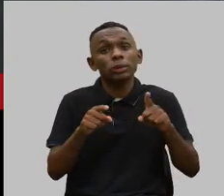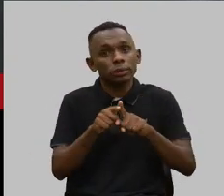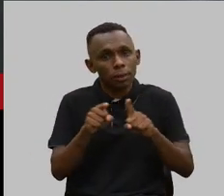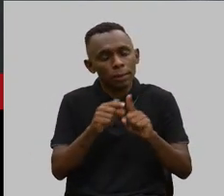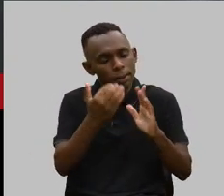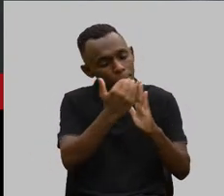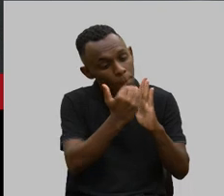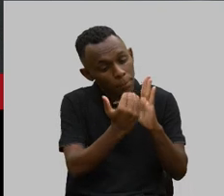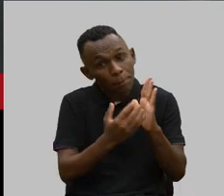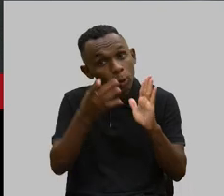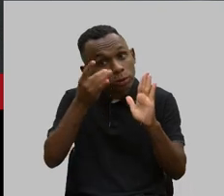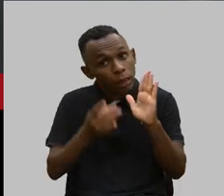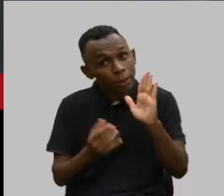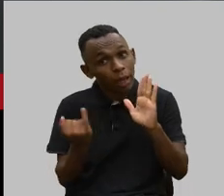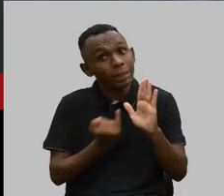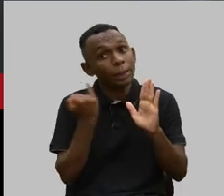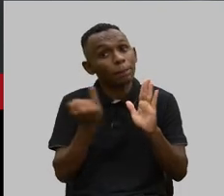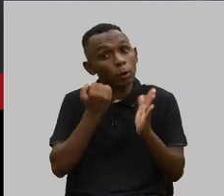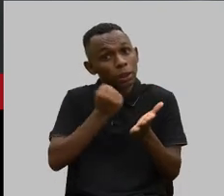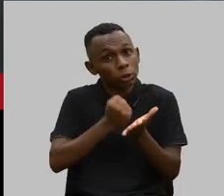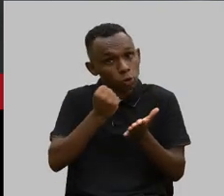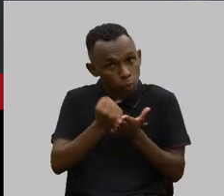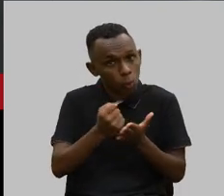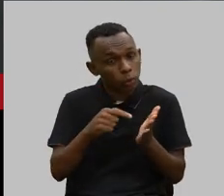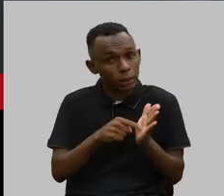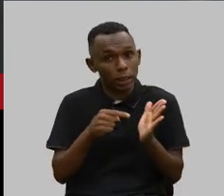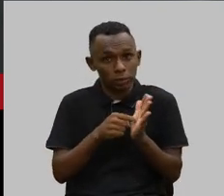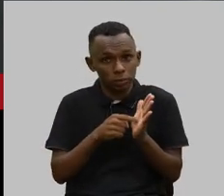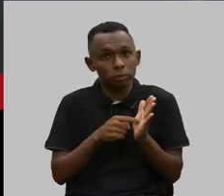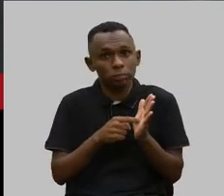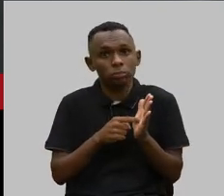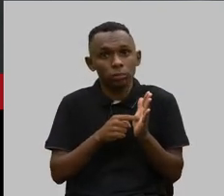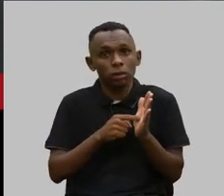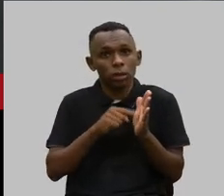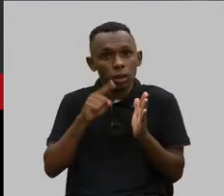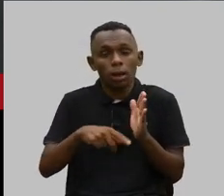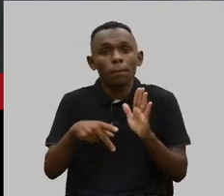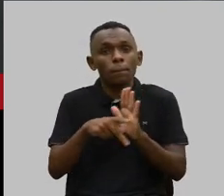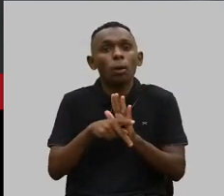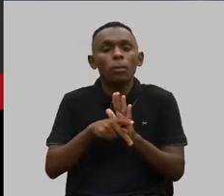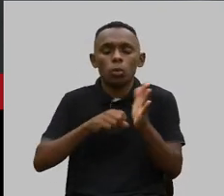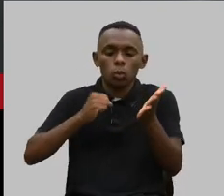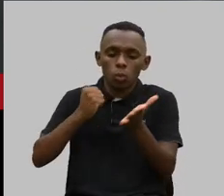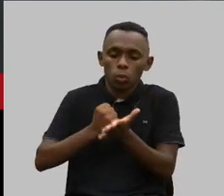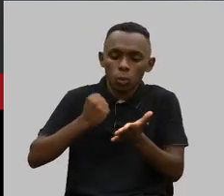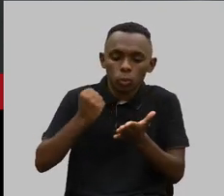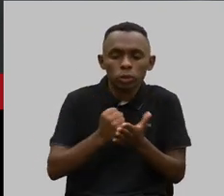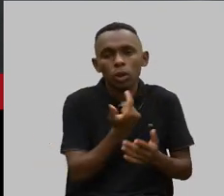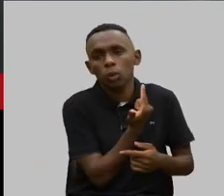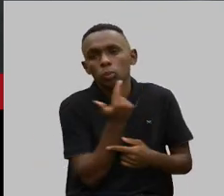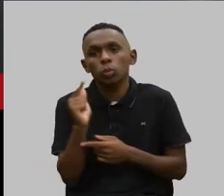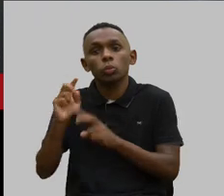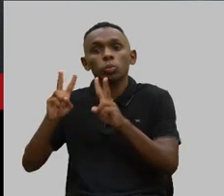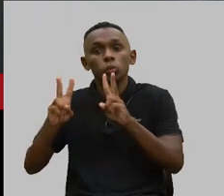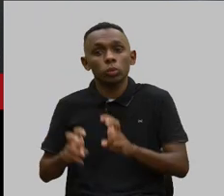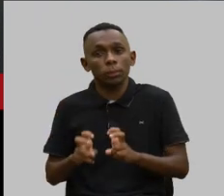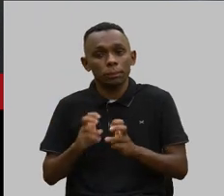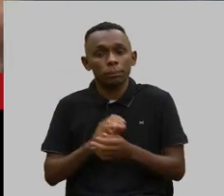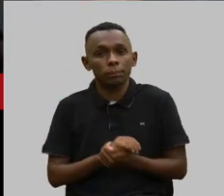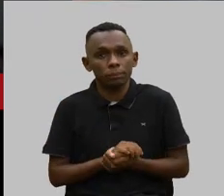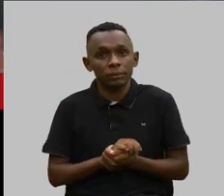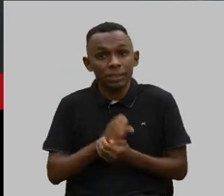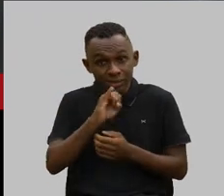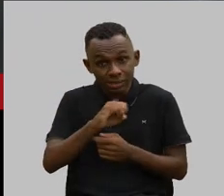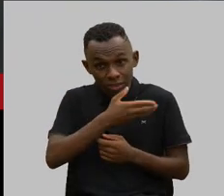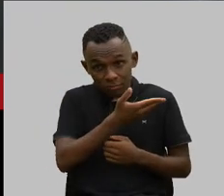mostra excessivamente onerosa considerando-se a natureza do contrato e outras circunstâncias. Se